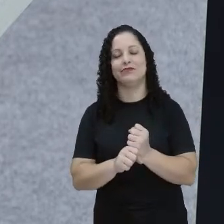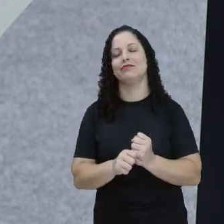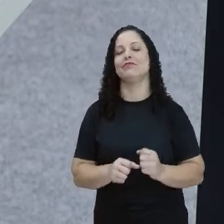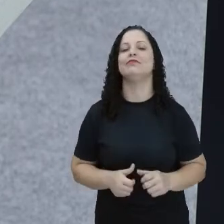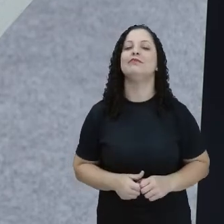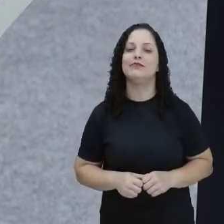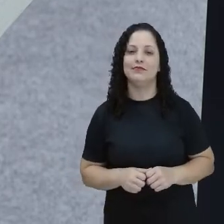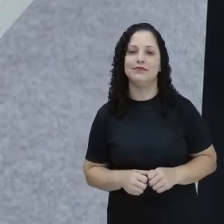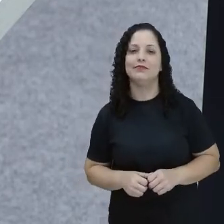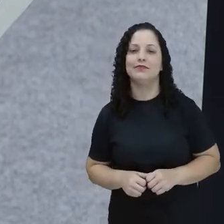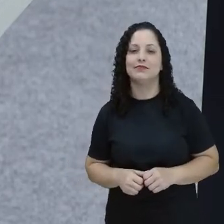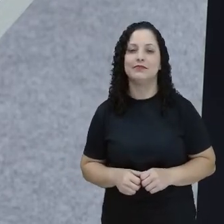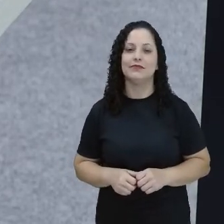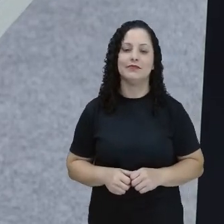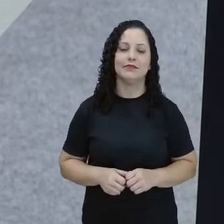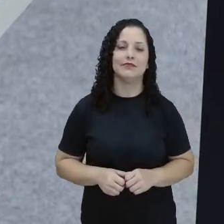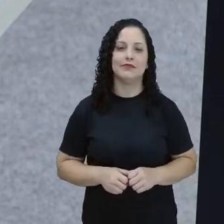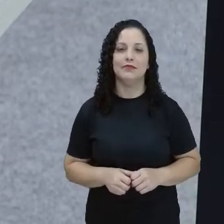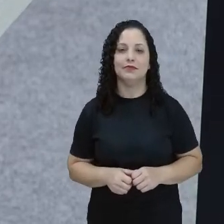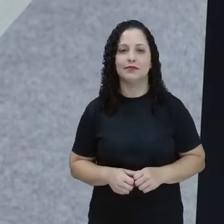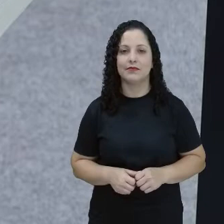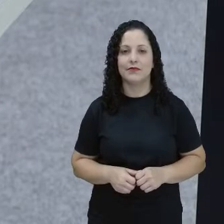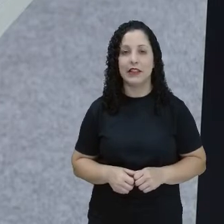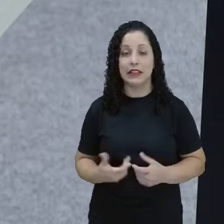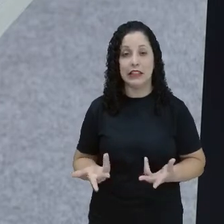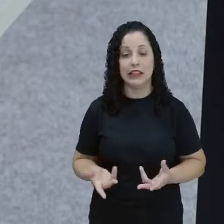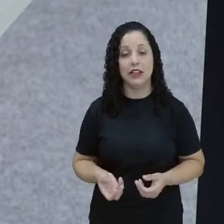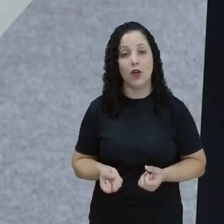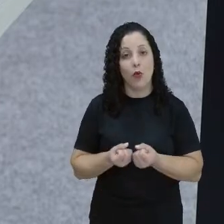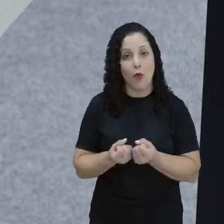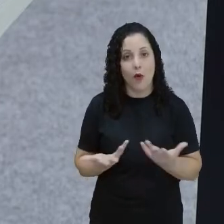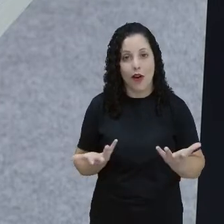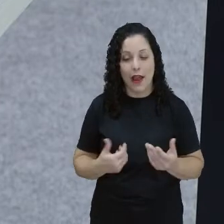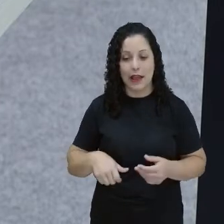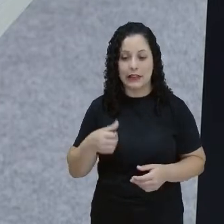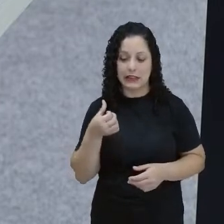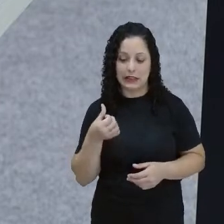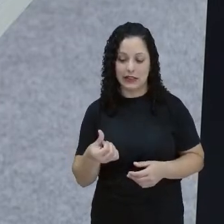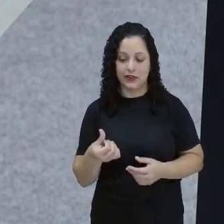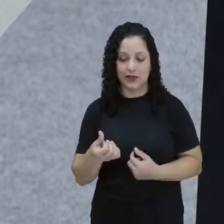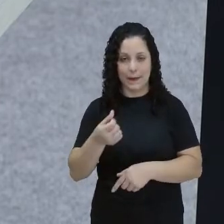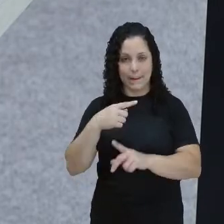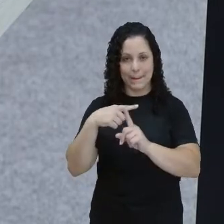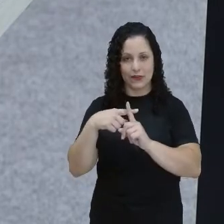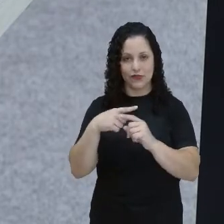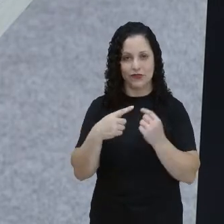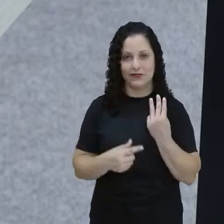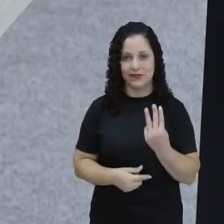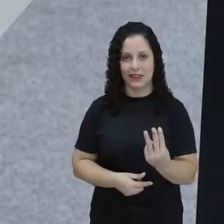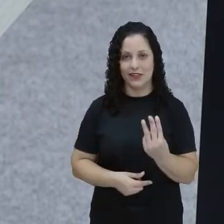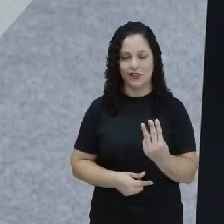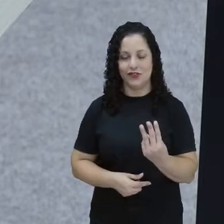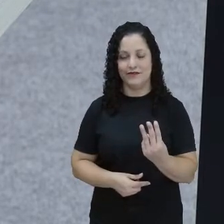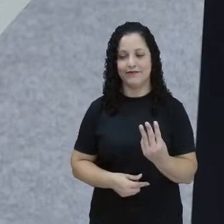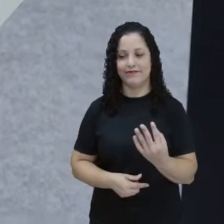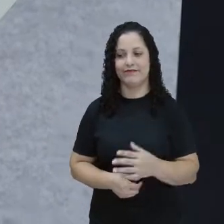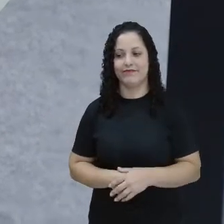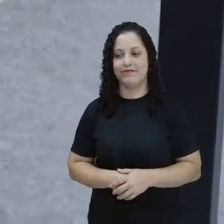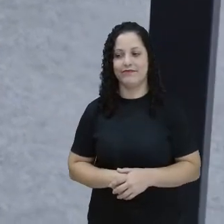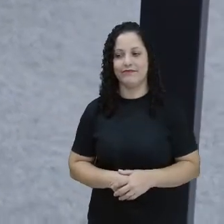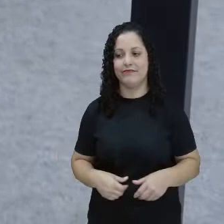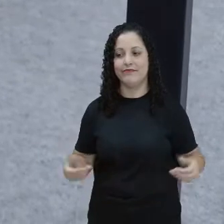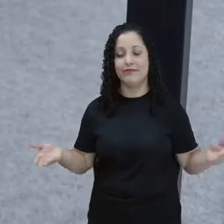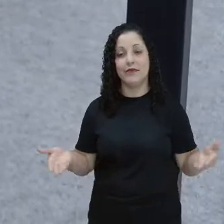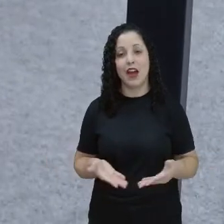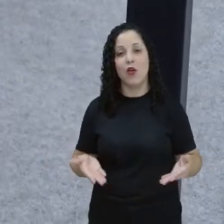de Duda aumentando, acrescentando mais três. Aí, eu vou trazer aqui mais três bolinhas. E aí,